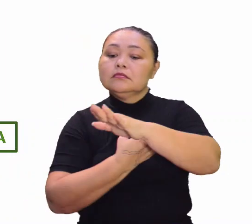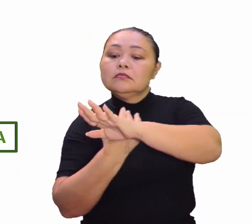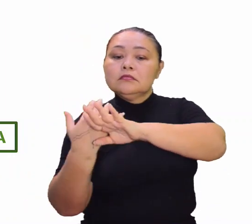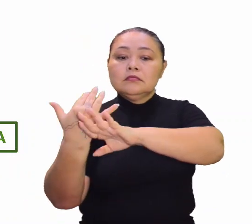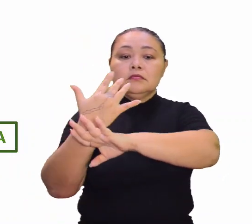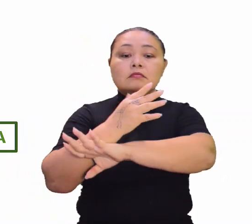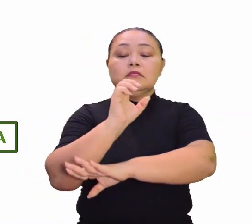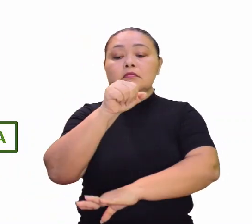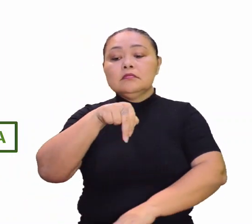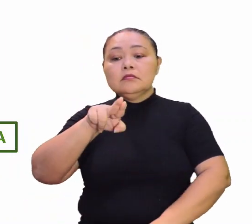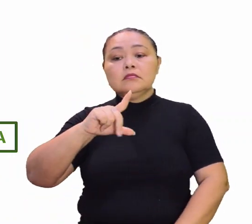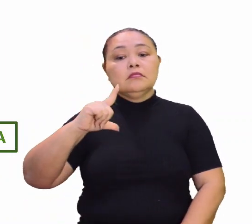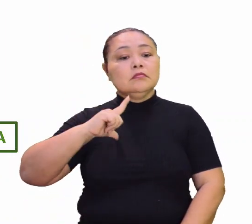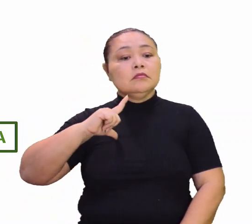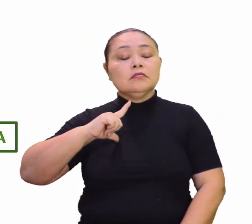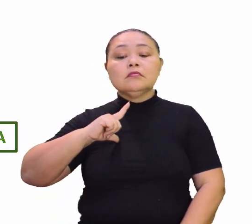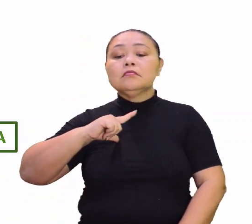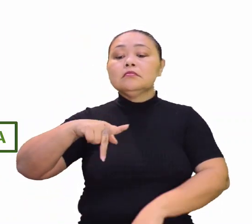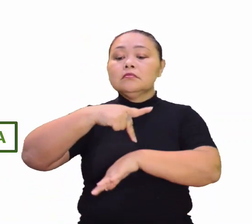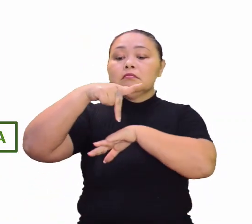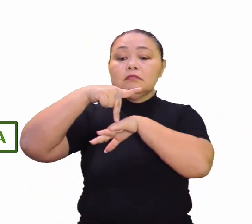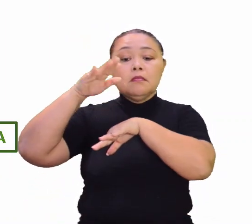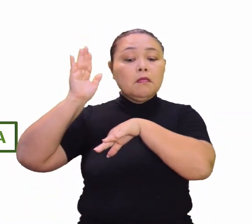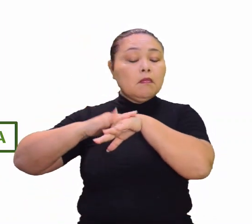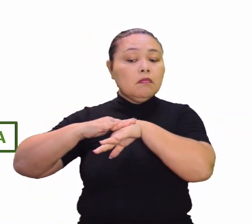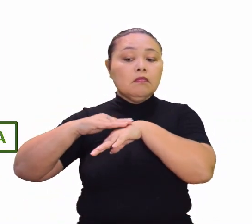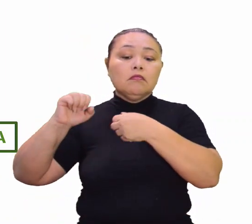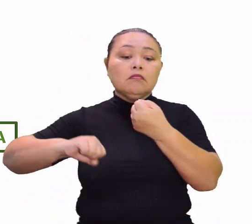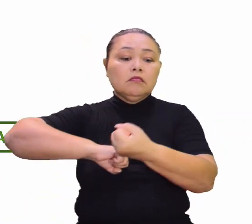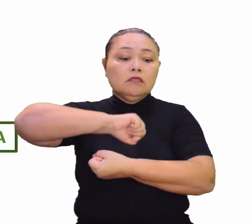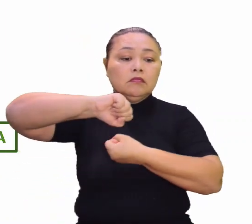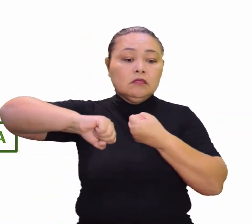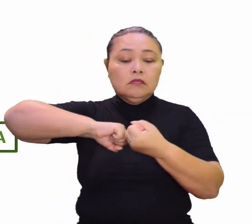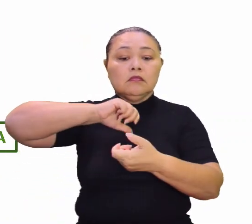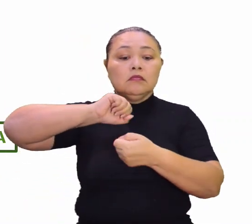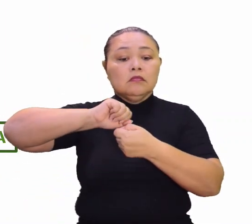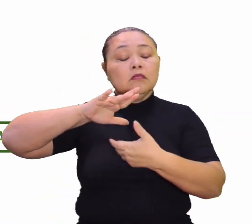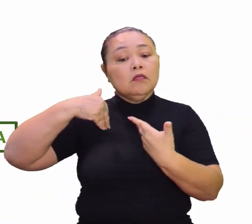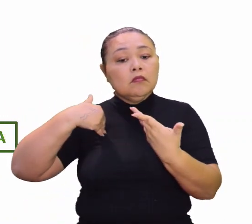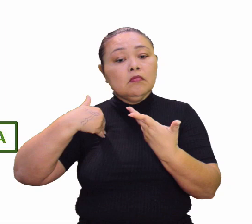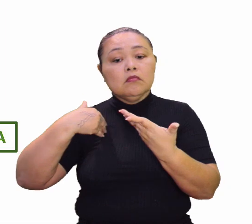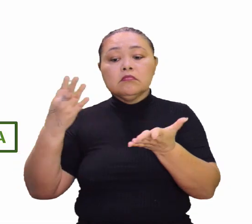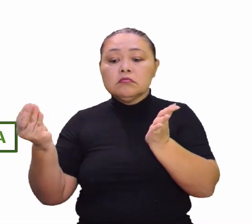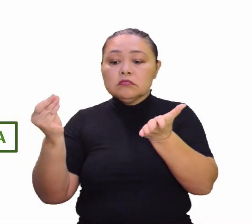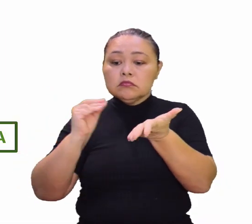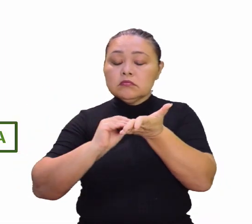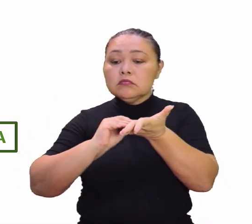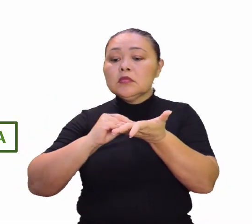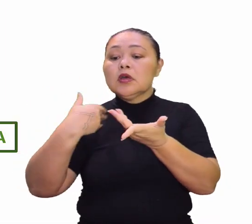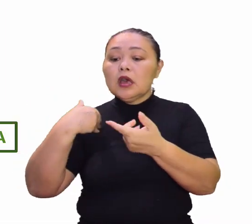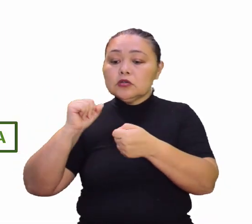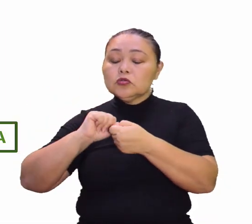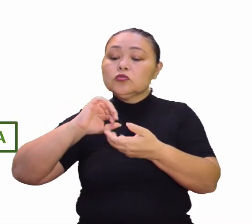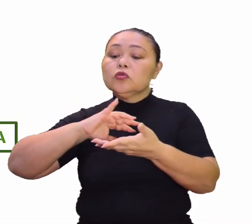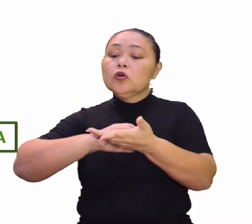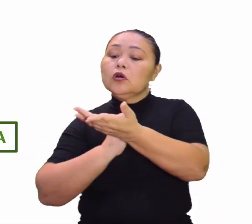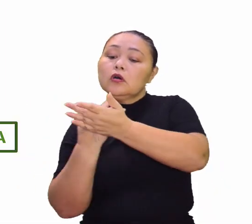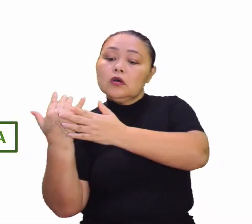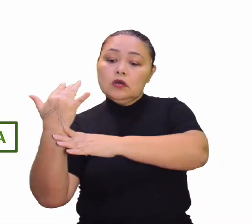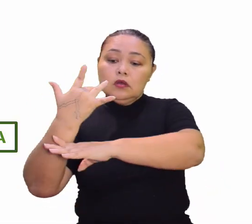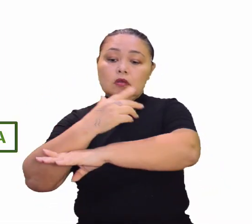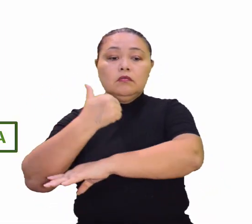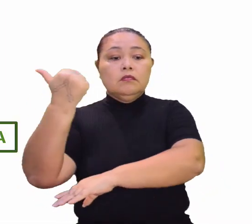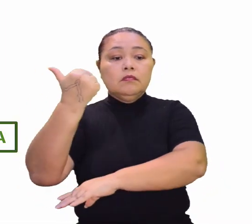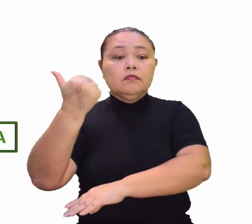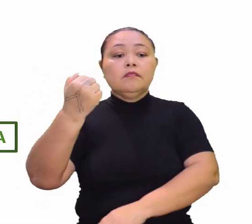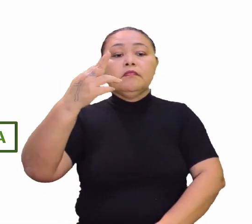E a ONU, nós temos aí quais são os países mais sustentáveis do mundo, como contribuir com o meio ambiente. Então, temos aí na